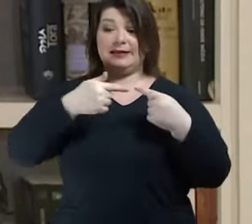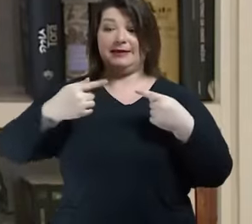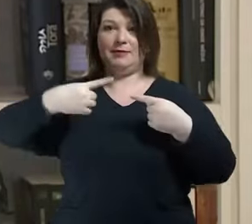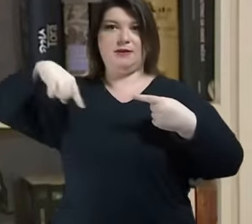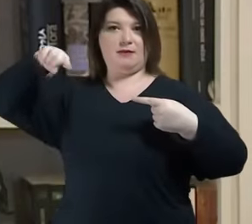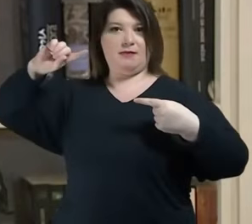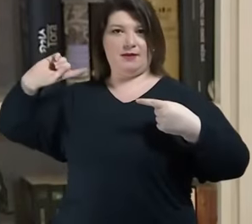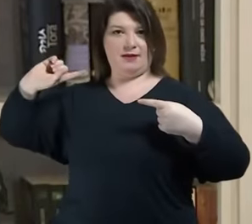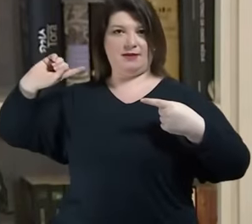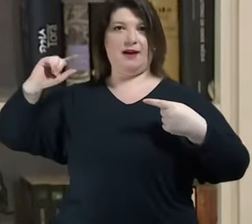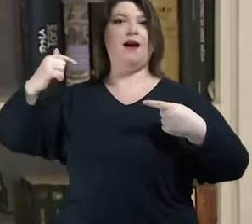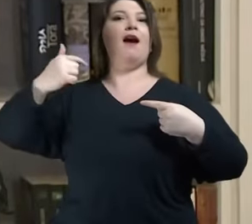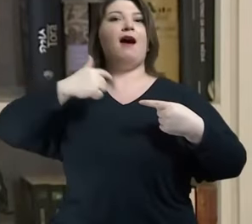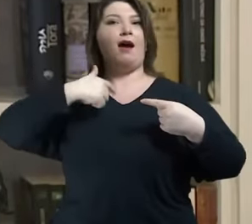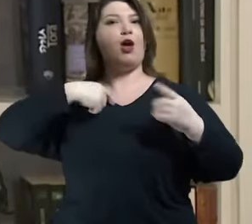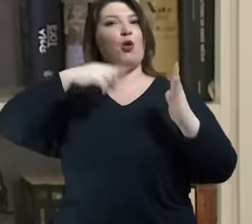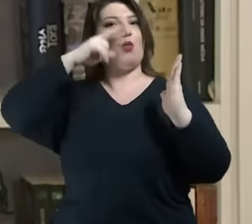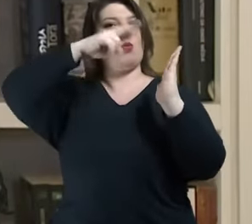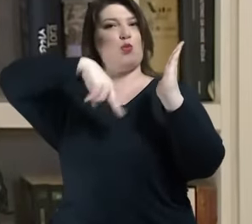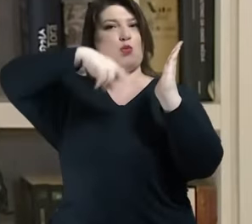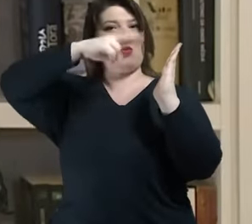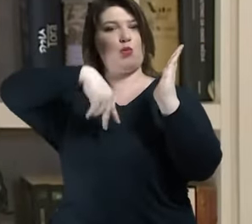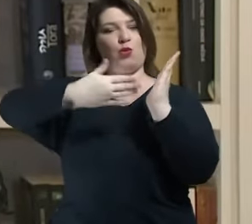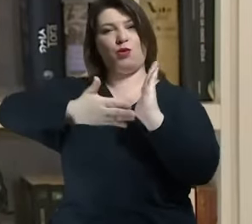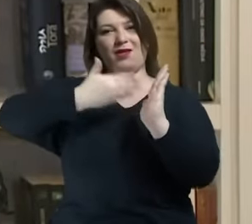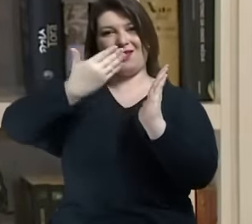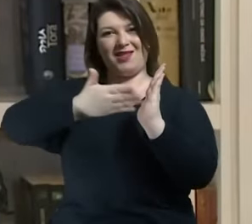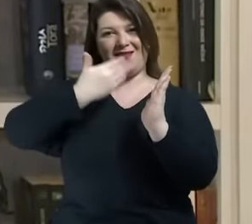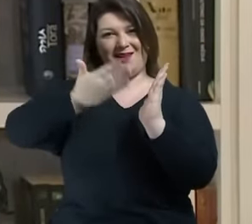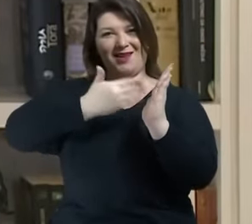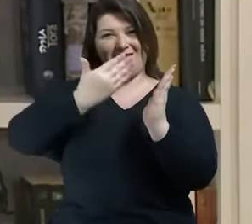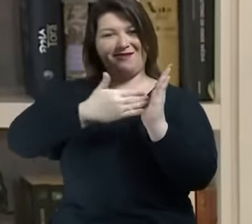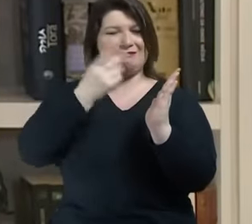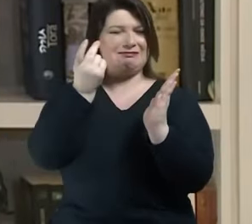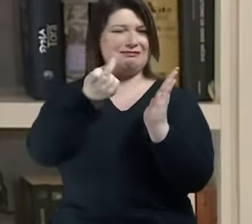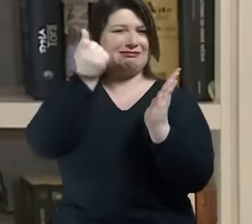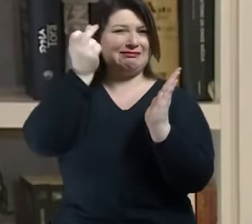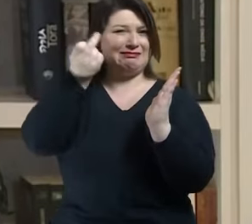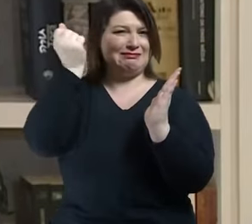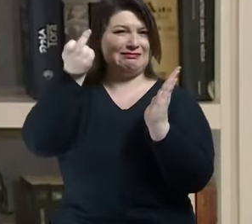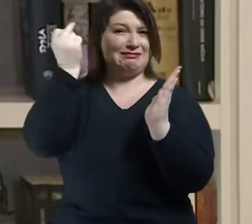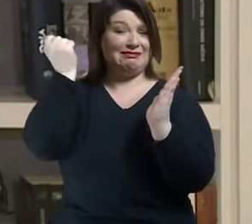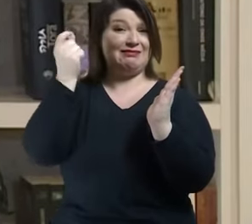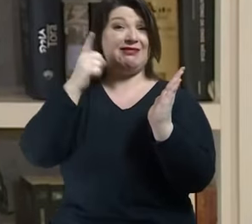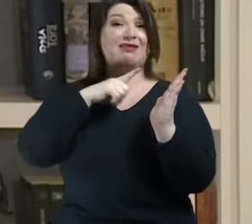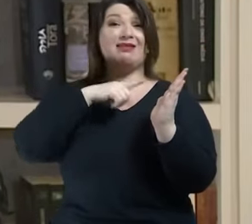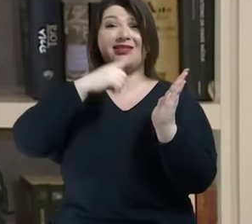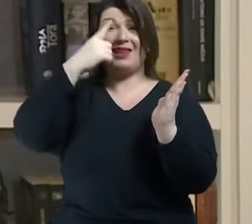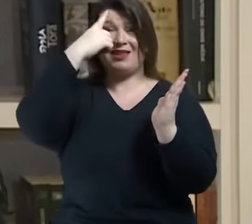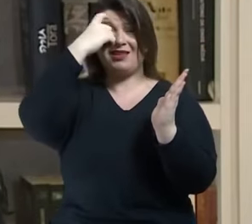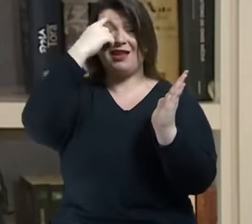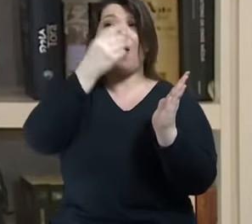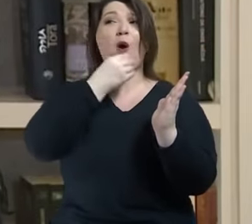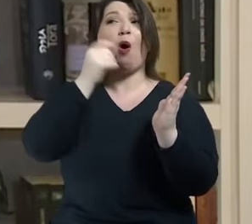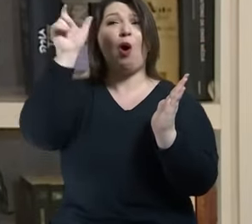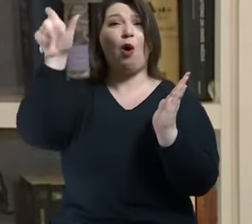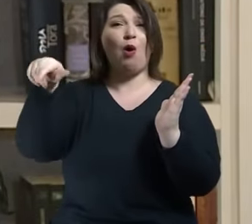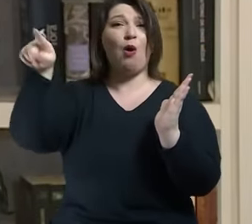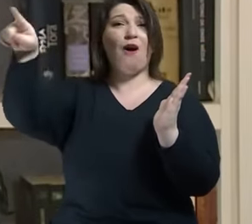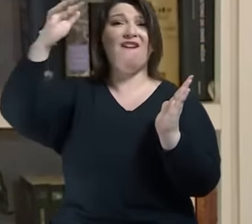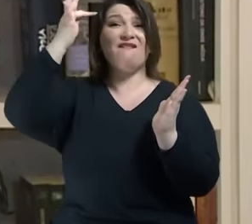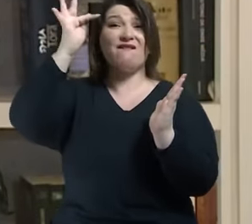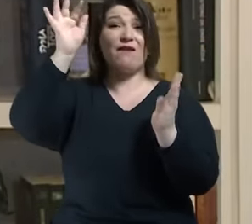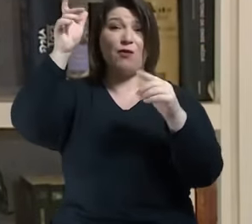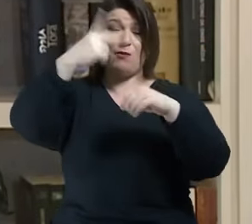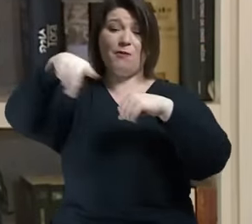Maxime Leroy, um livrinho antigo desse especialista em ideias na França e ele fala exatamente, Descartes, o filósofo